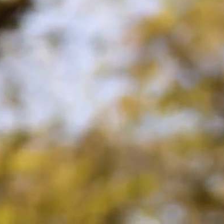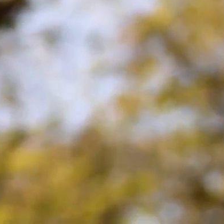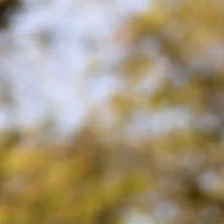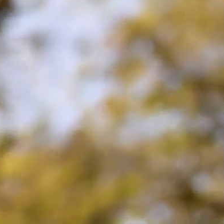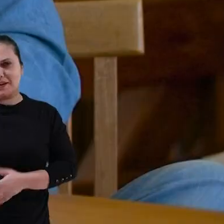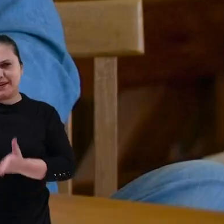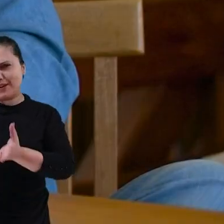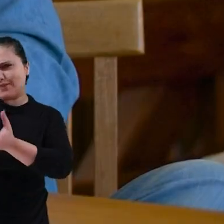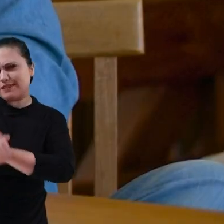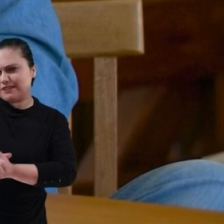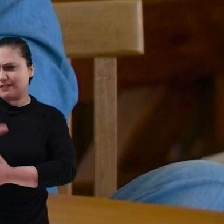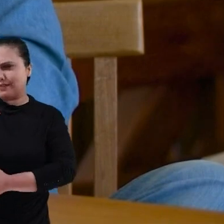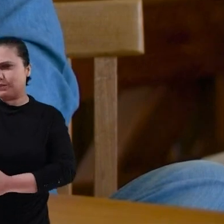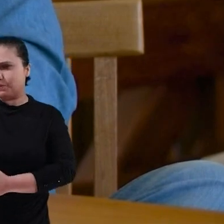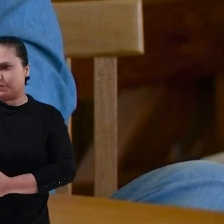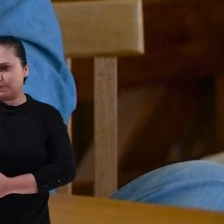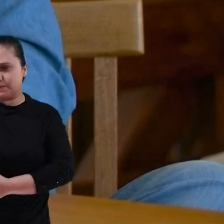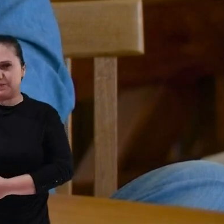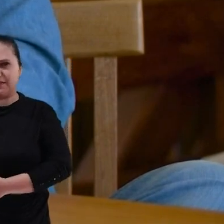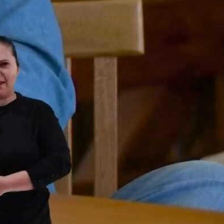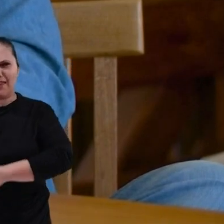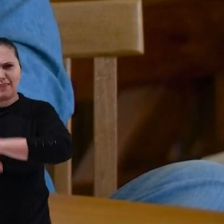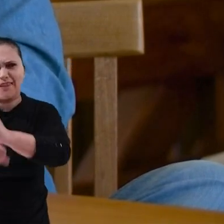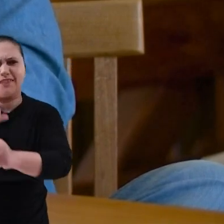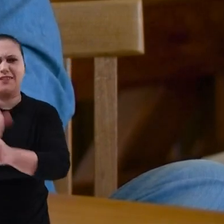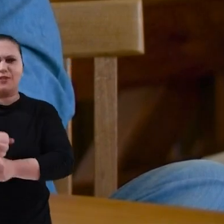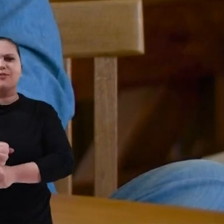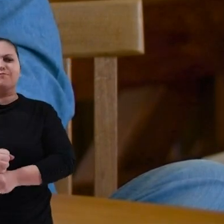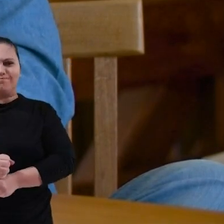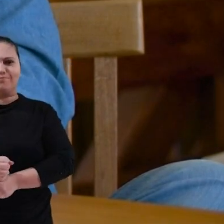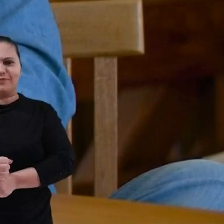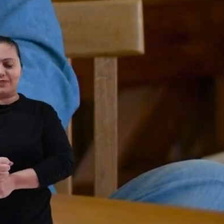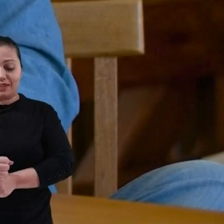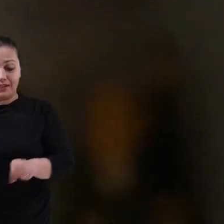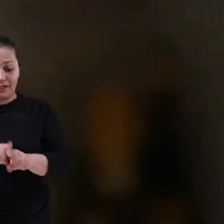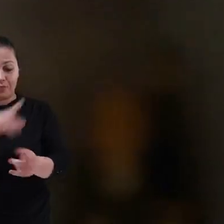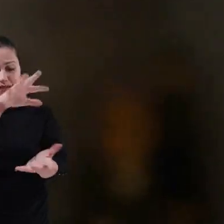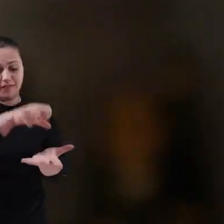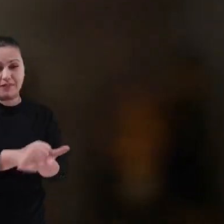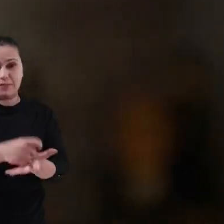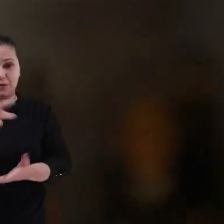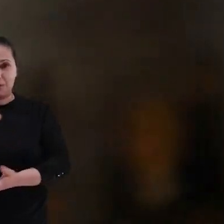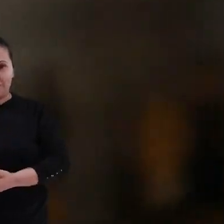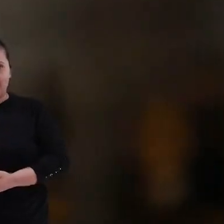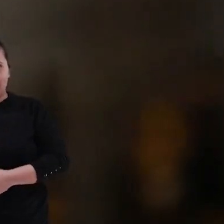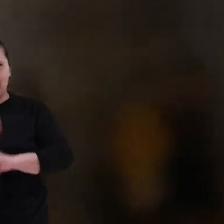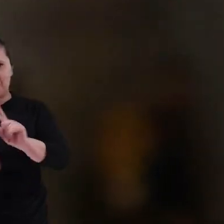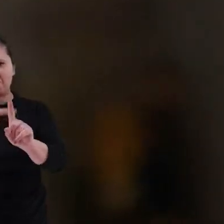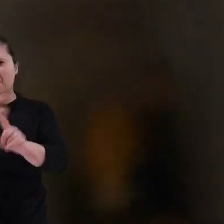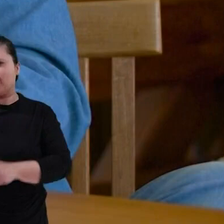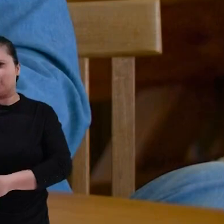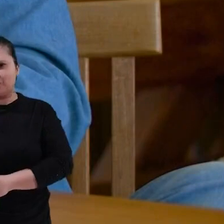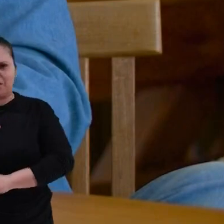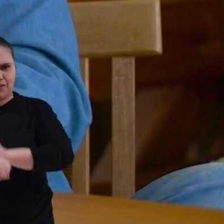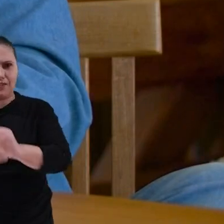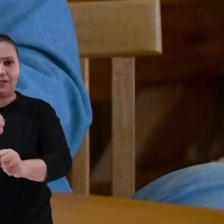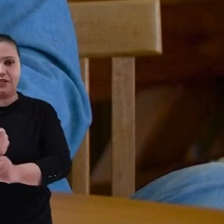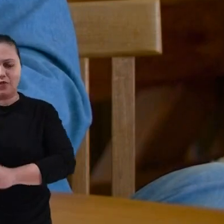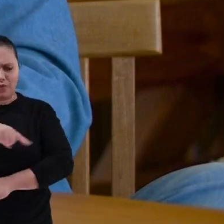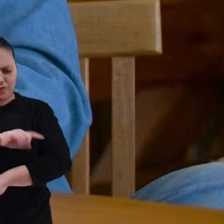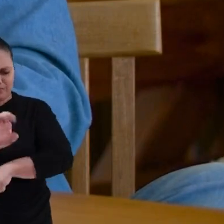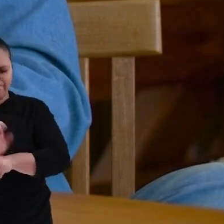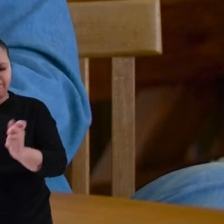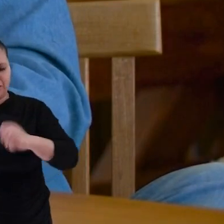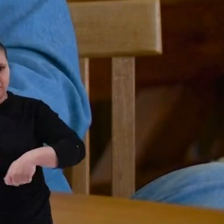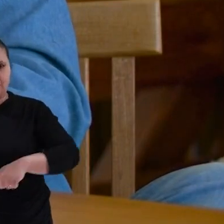Convertador Eu sou casado com a Luciane há 39 anos E filiado ao PDT há mais de 40 O nosso Estado